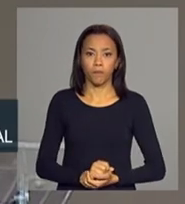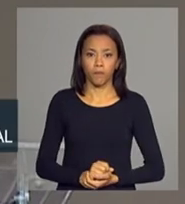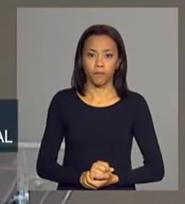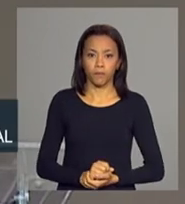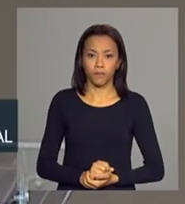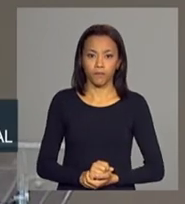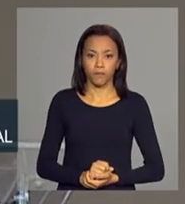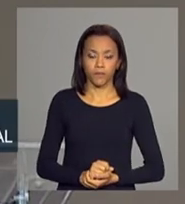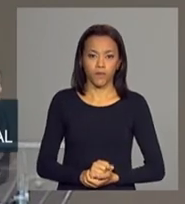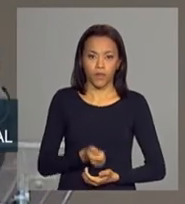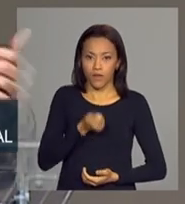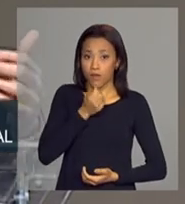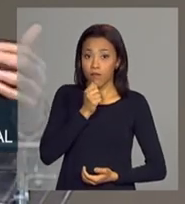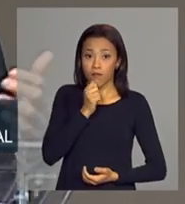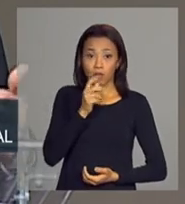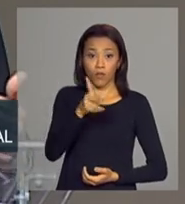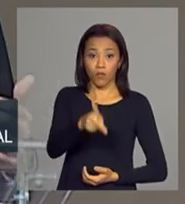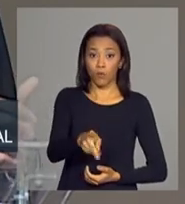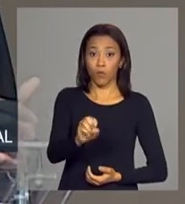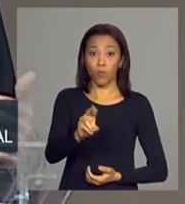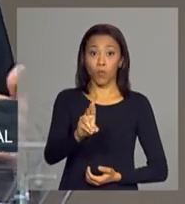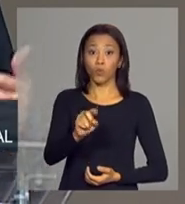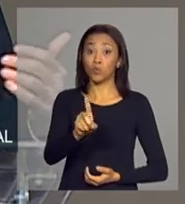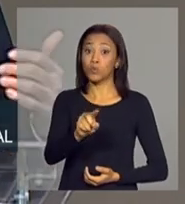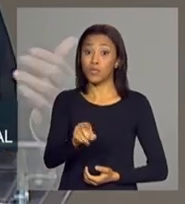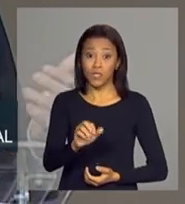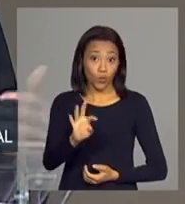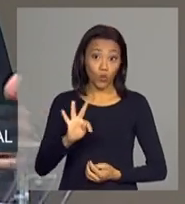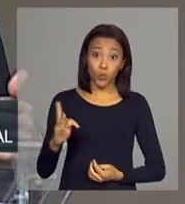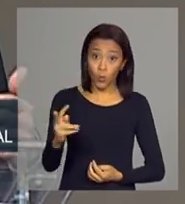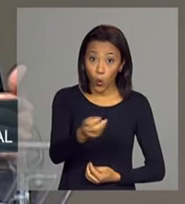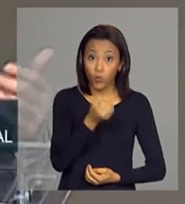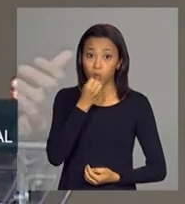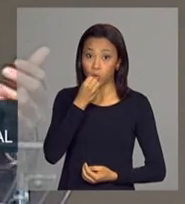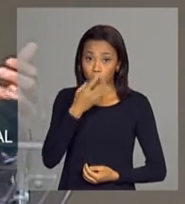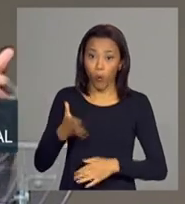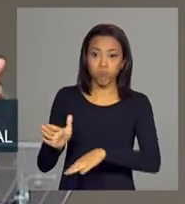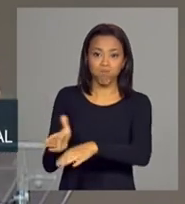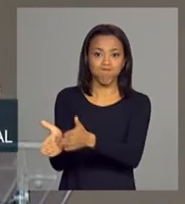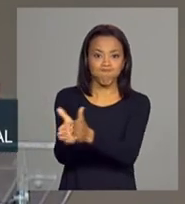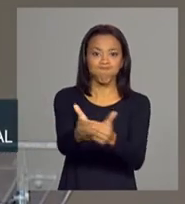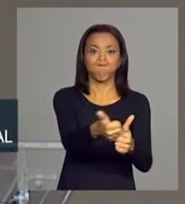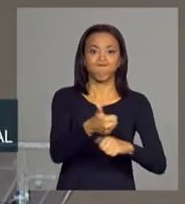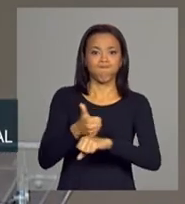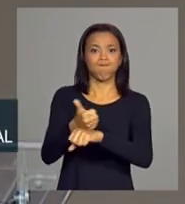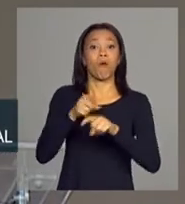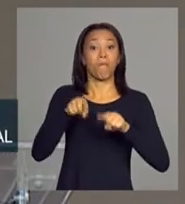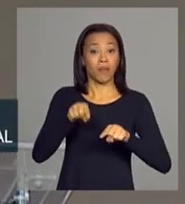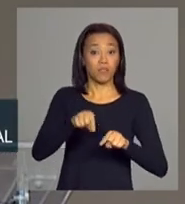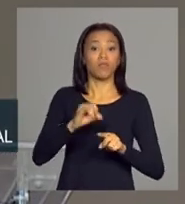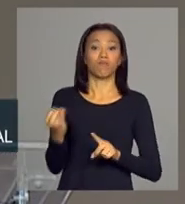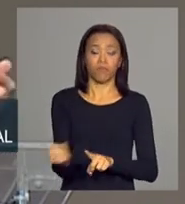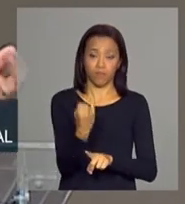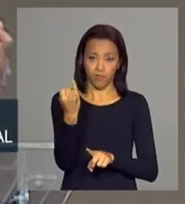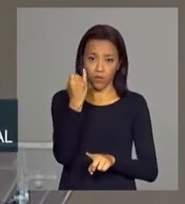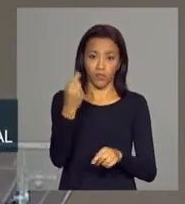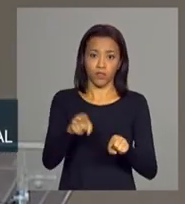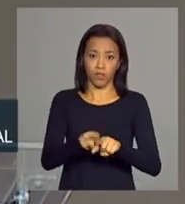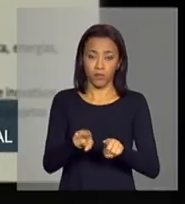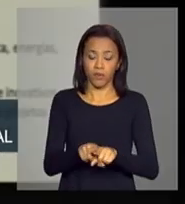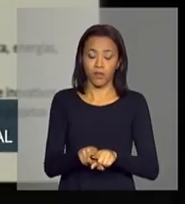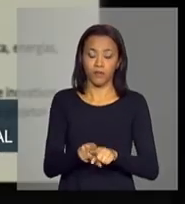não produziu todos os efeitos positivos, que virá a produzir, mas é muito relevante. E